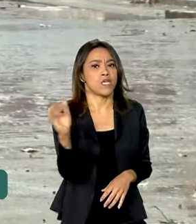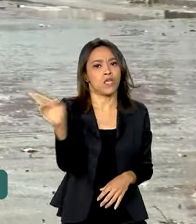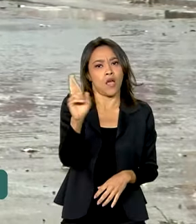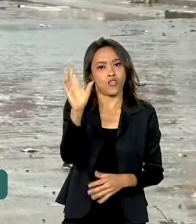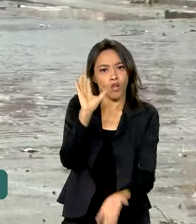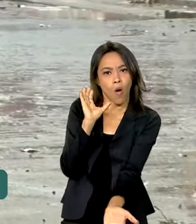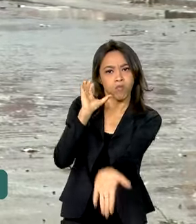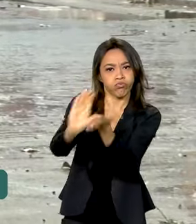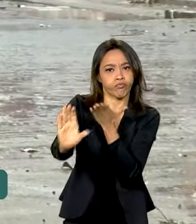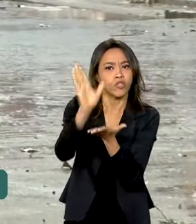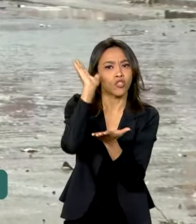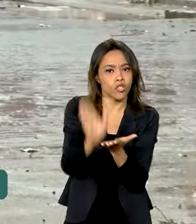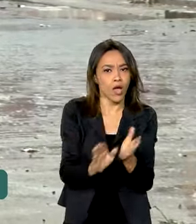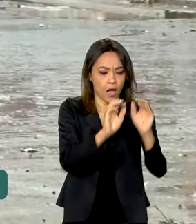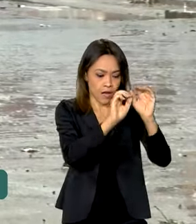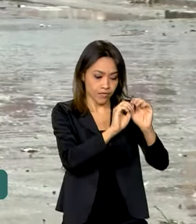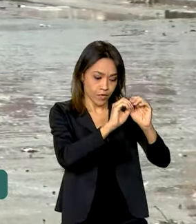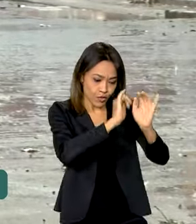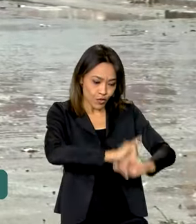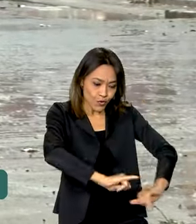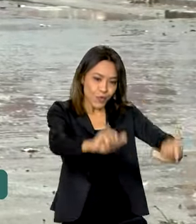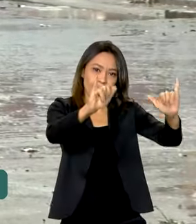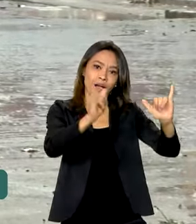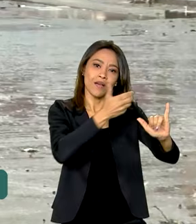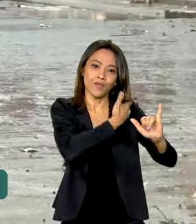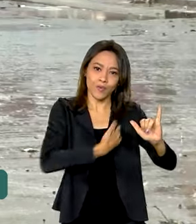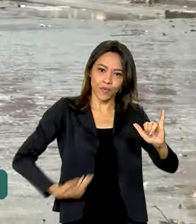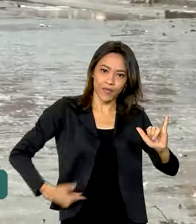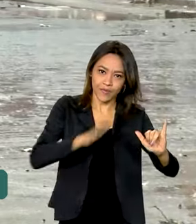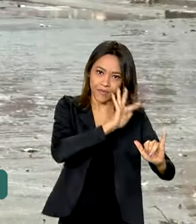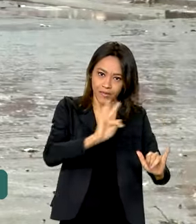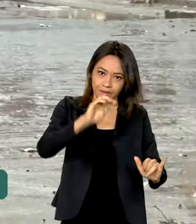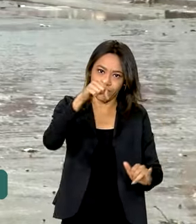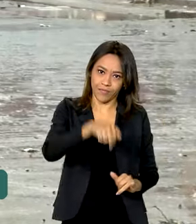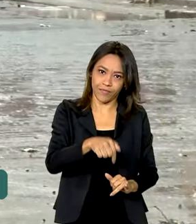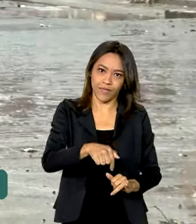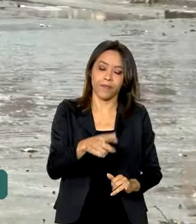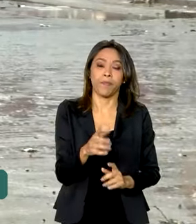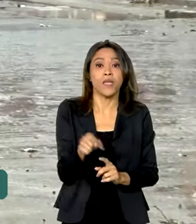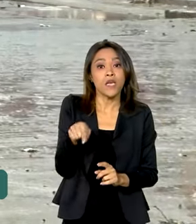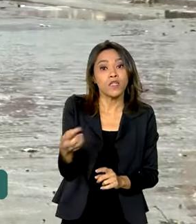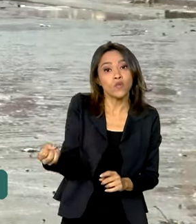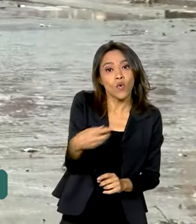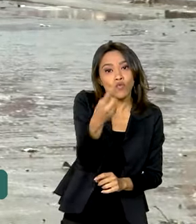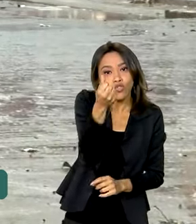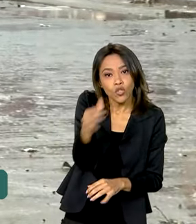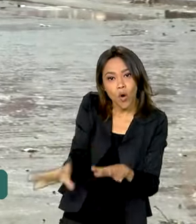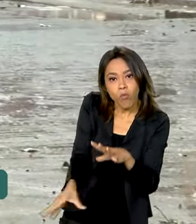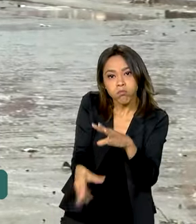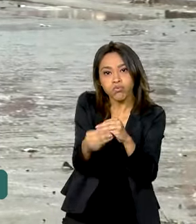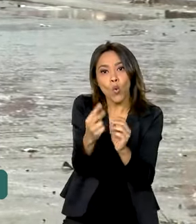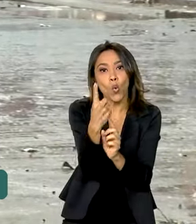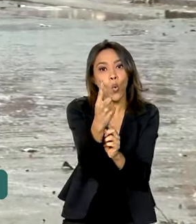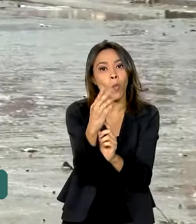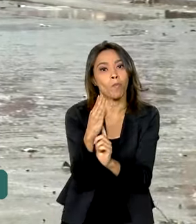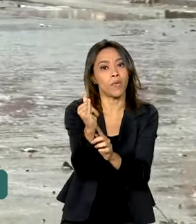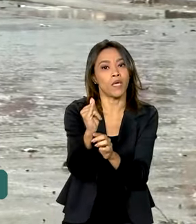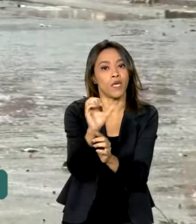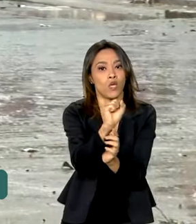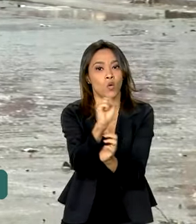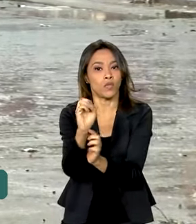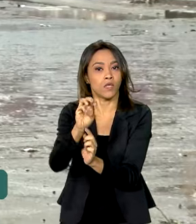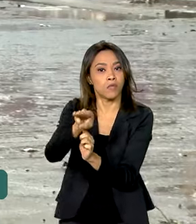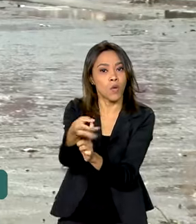medida foi publicada numa edição extra do Diário Oficial da União. Esse novo crédito extraordinário de 1,8 bilhão